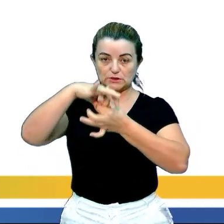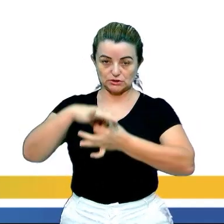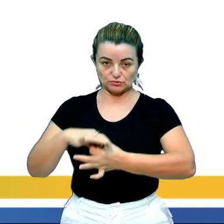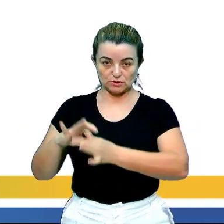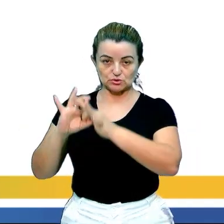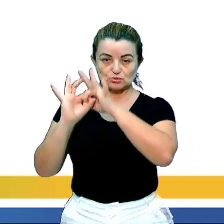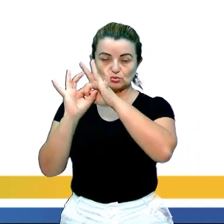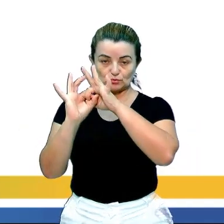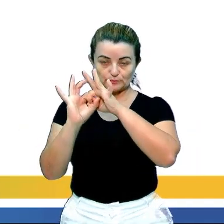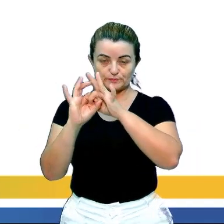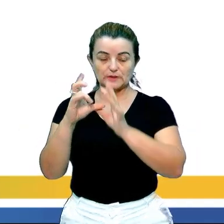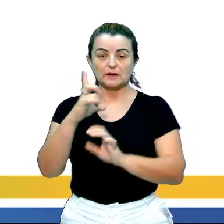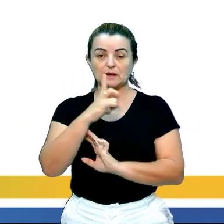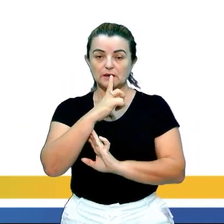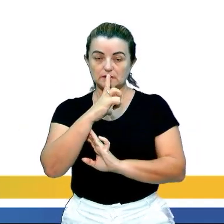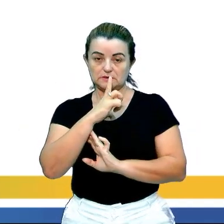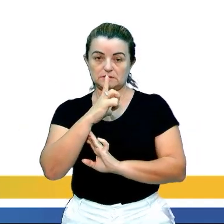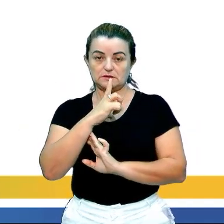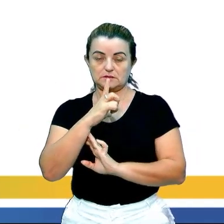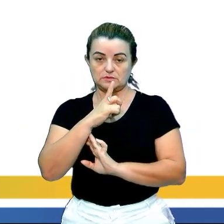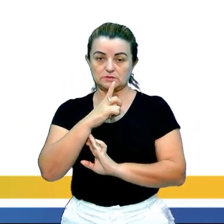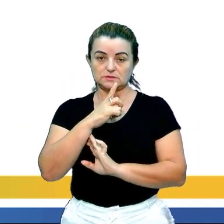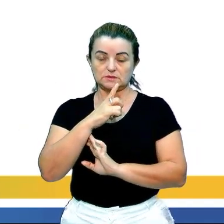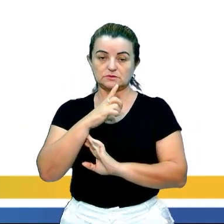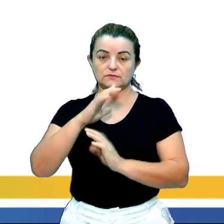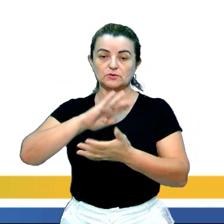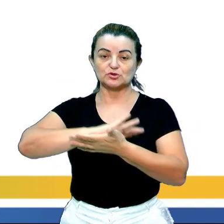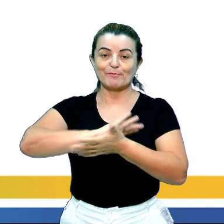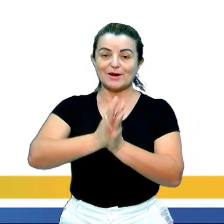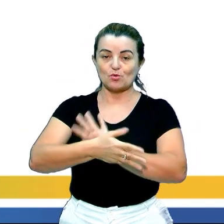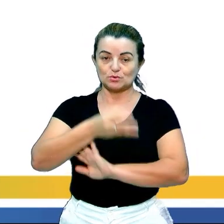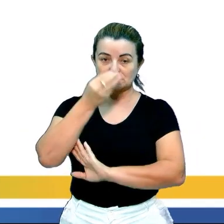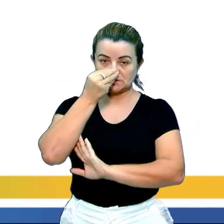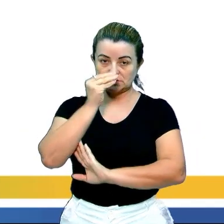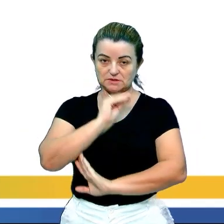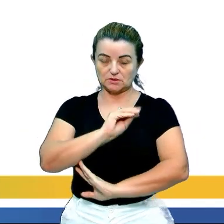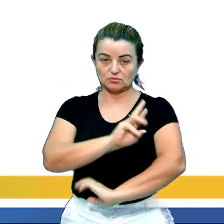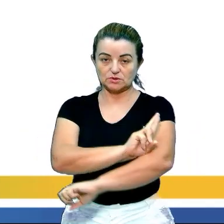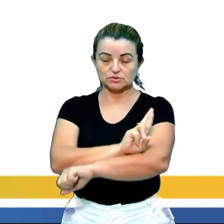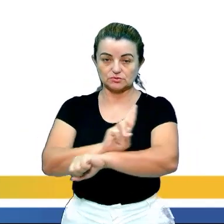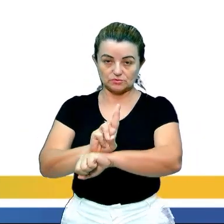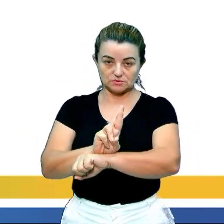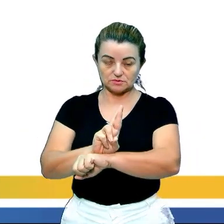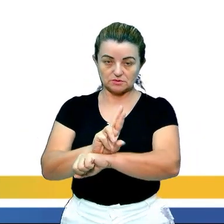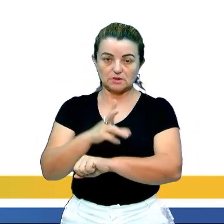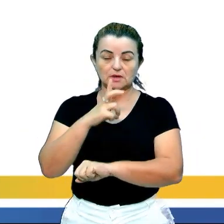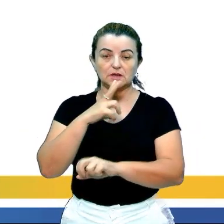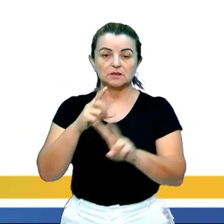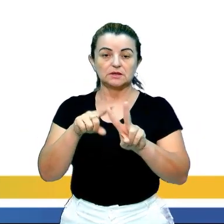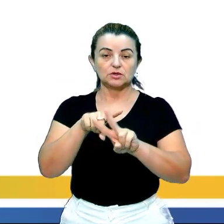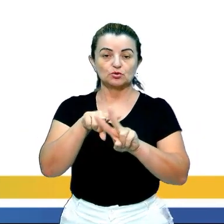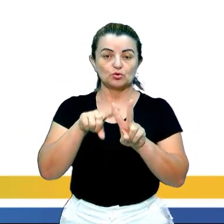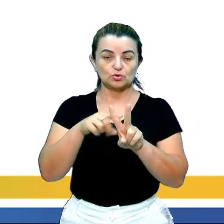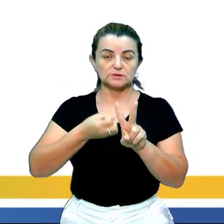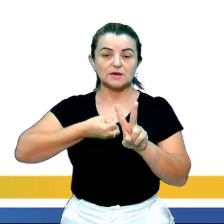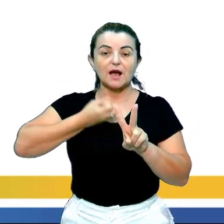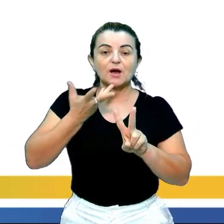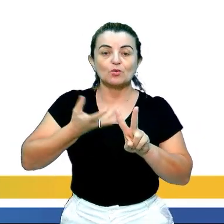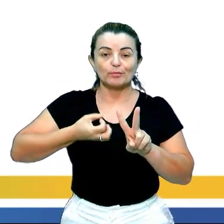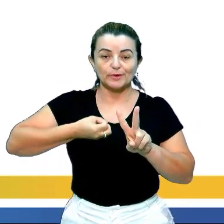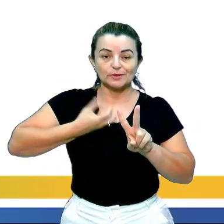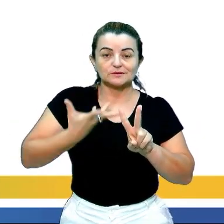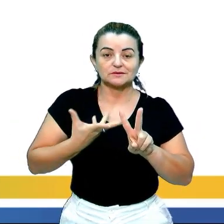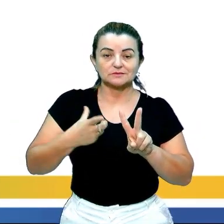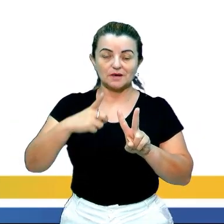obra. Temos a temática, né, que nós estamos falando de preconceito religioso. E aí nós temos dois argumentos. A nossa